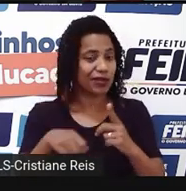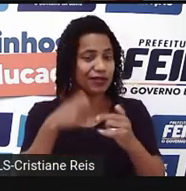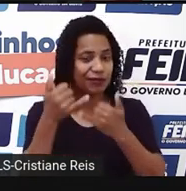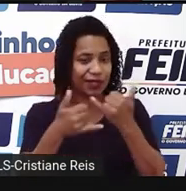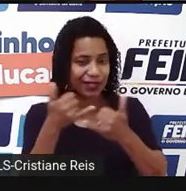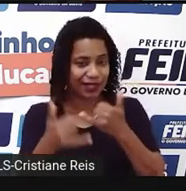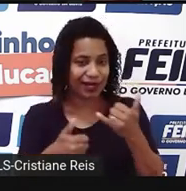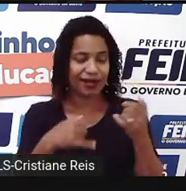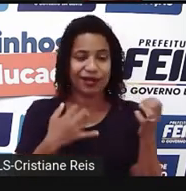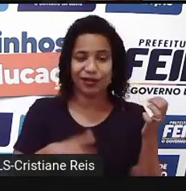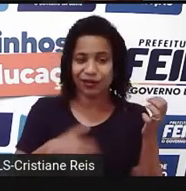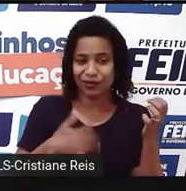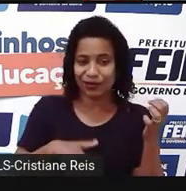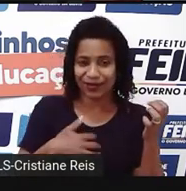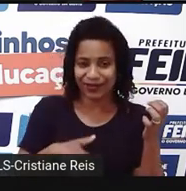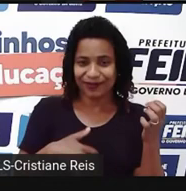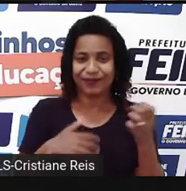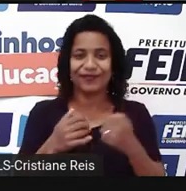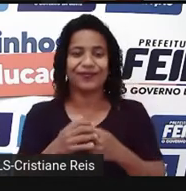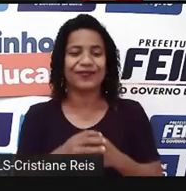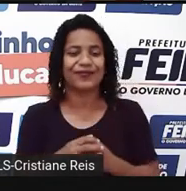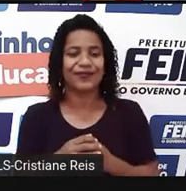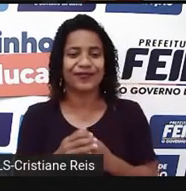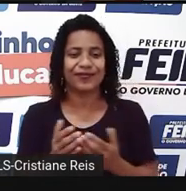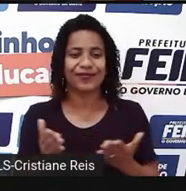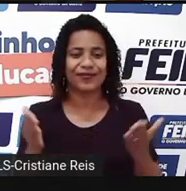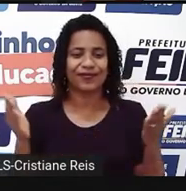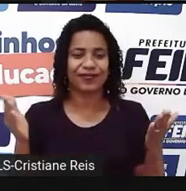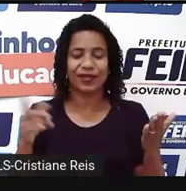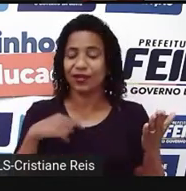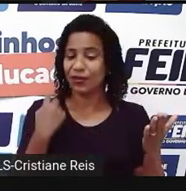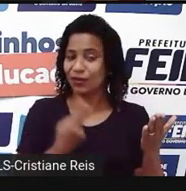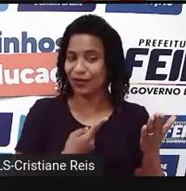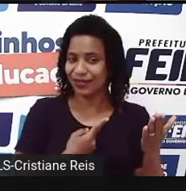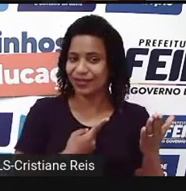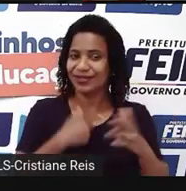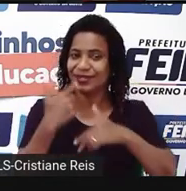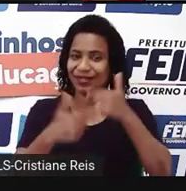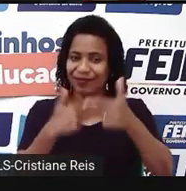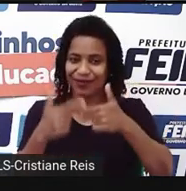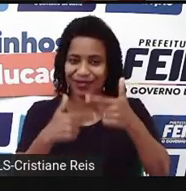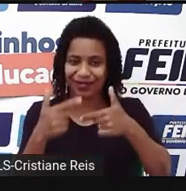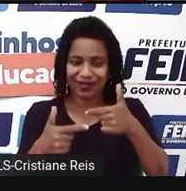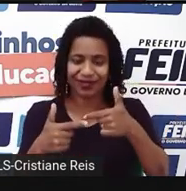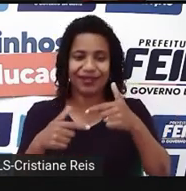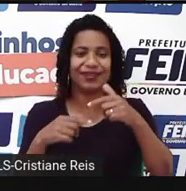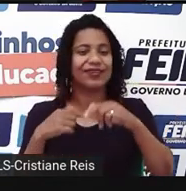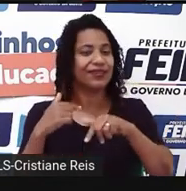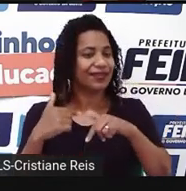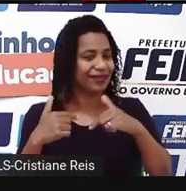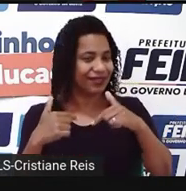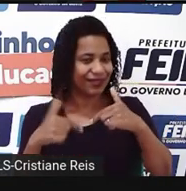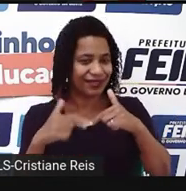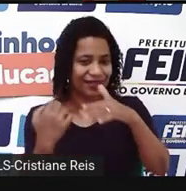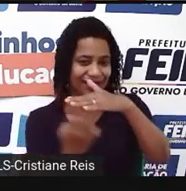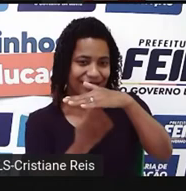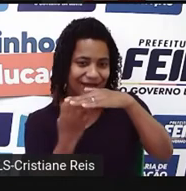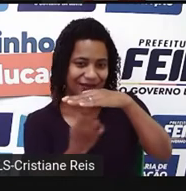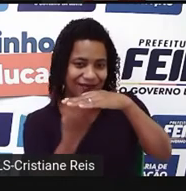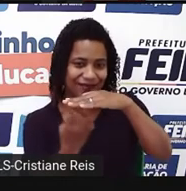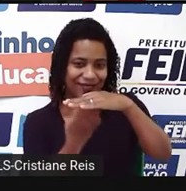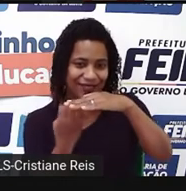nossa língua. We'll work in a company. Nós trabalharemos em uma empresa. Destacando aqui o uso das